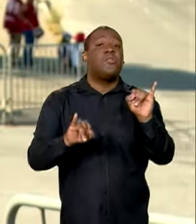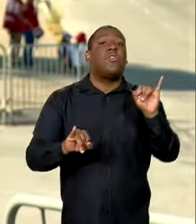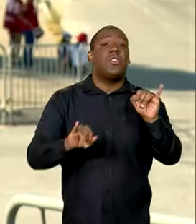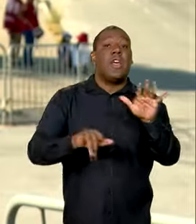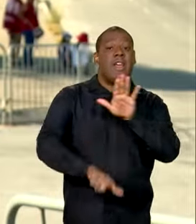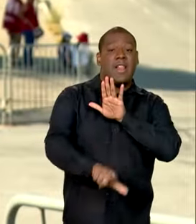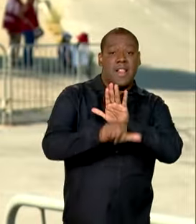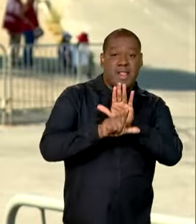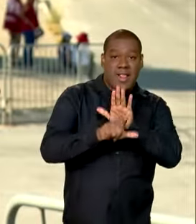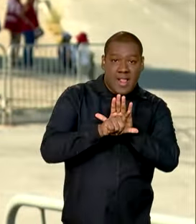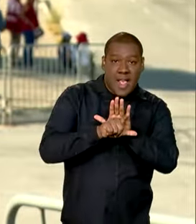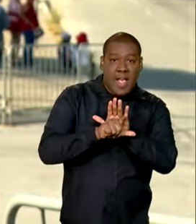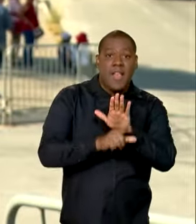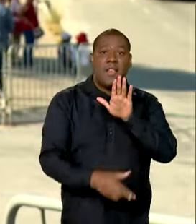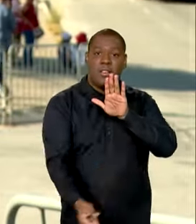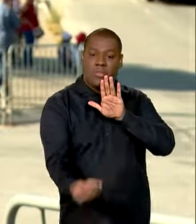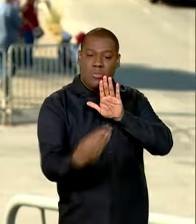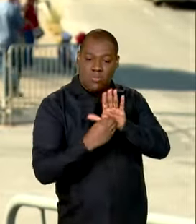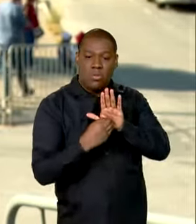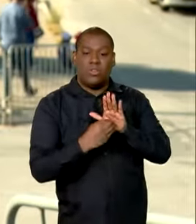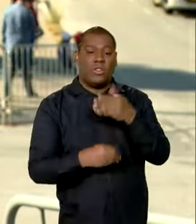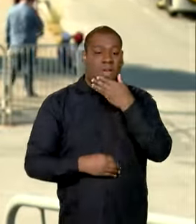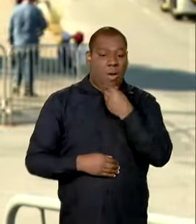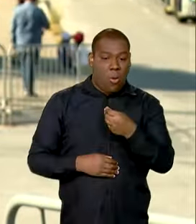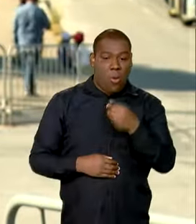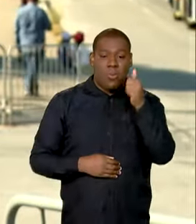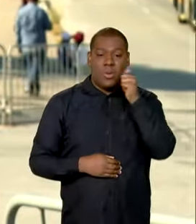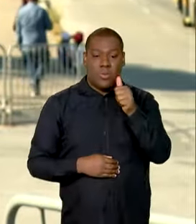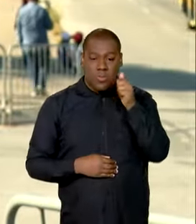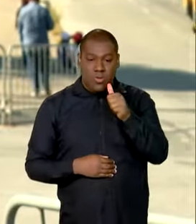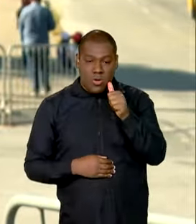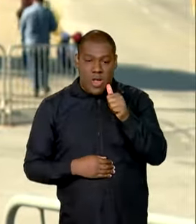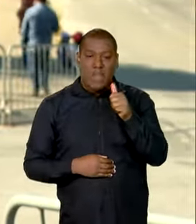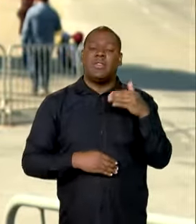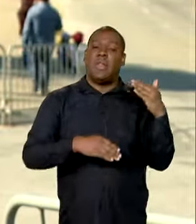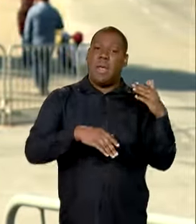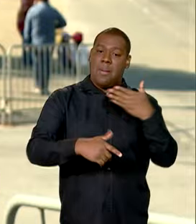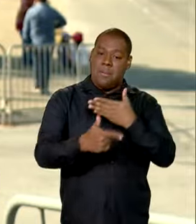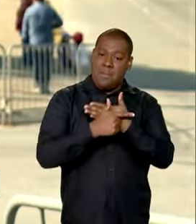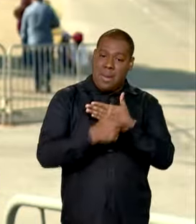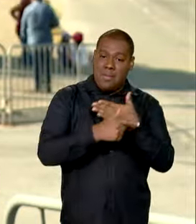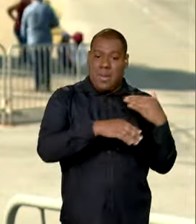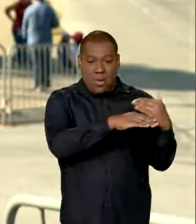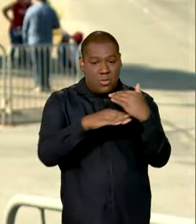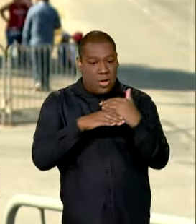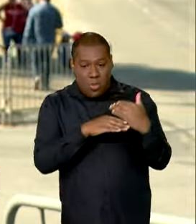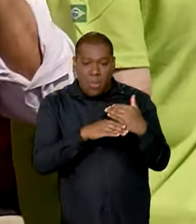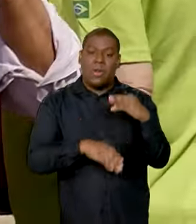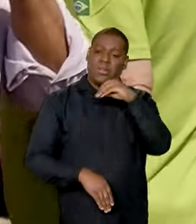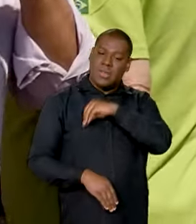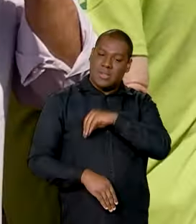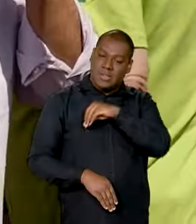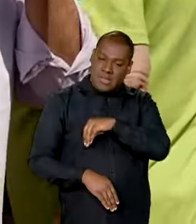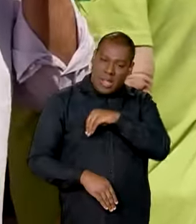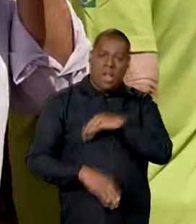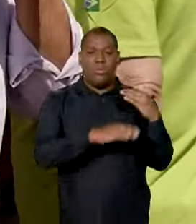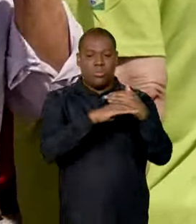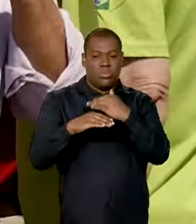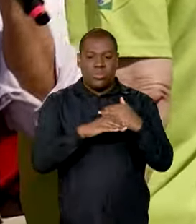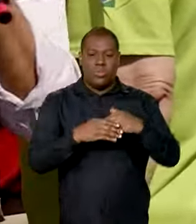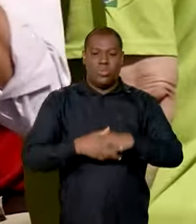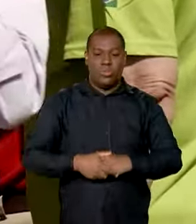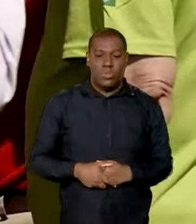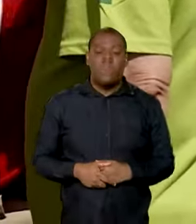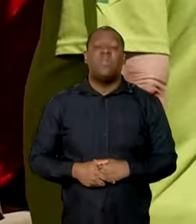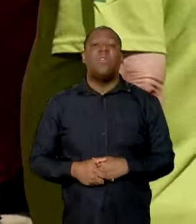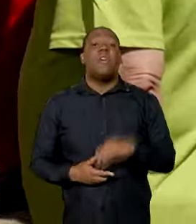salarial entre homens e mulheres na mesma função. E criticou empresas que não fornecem informações sobre o tema. Mais de 50